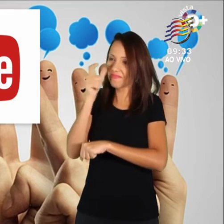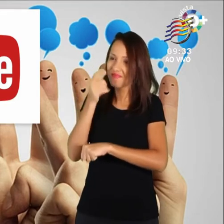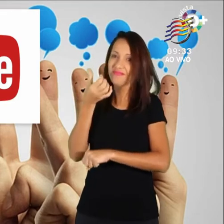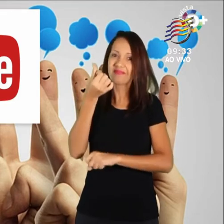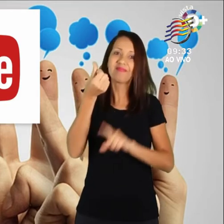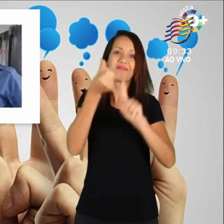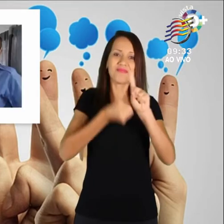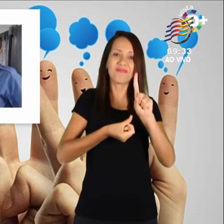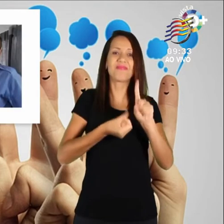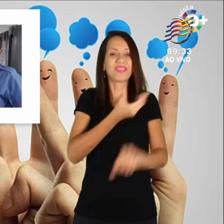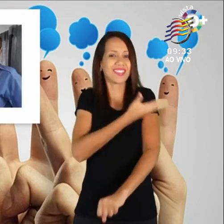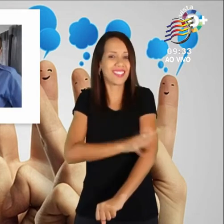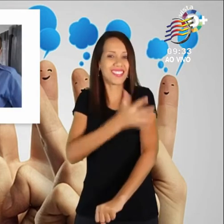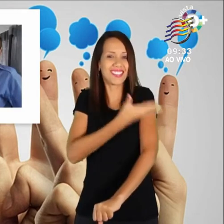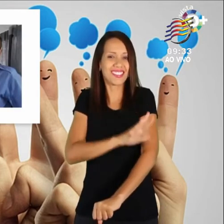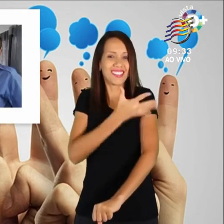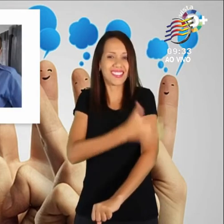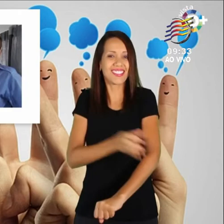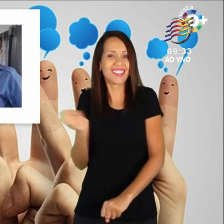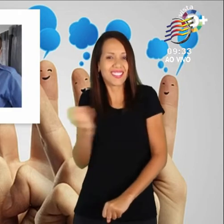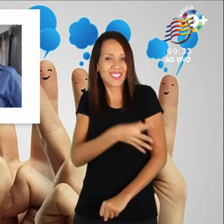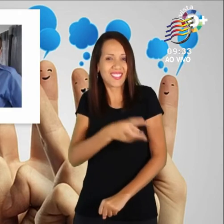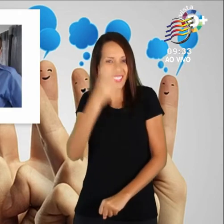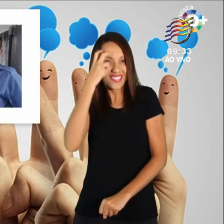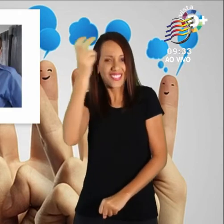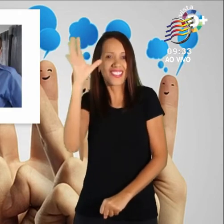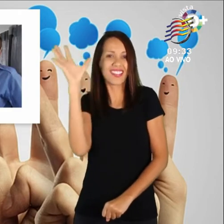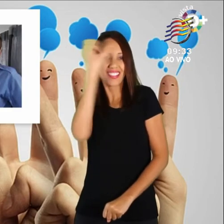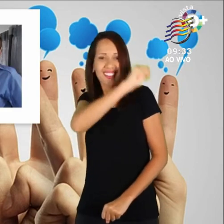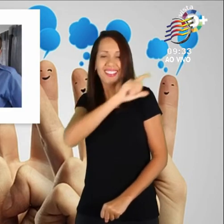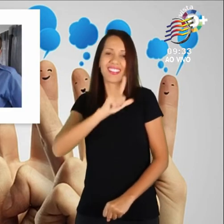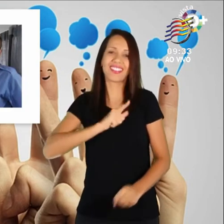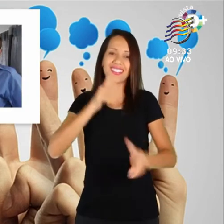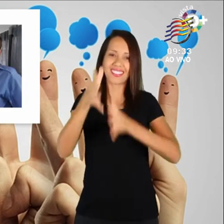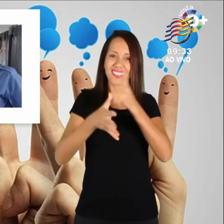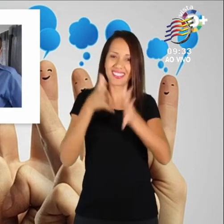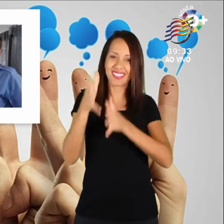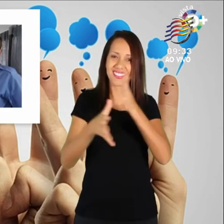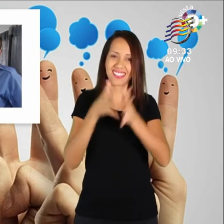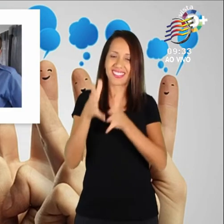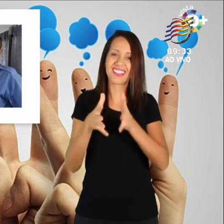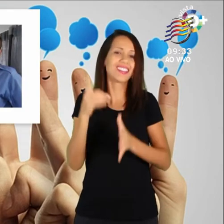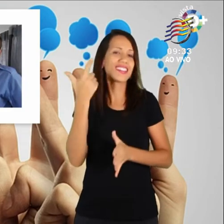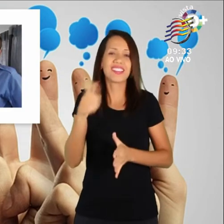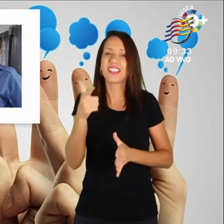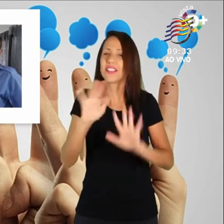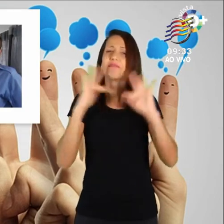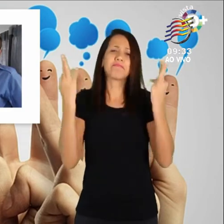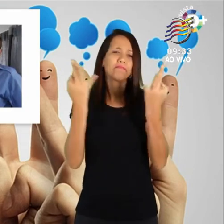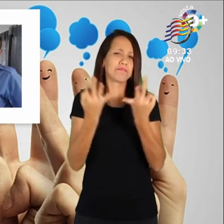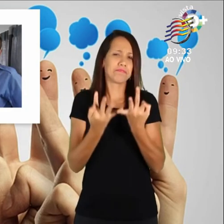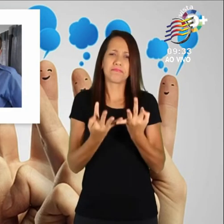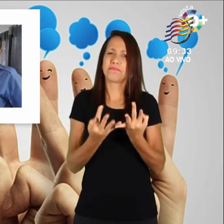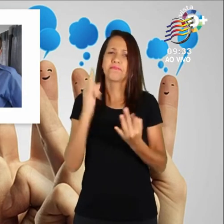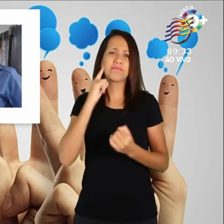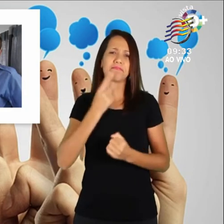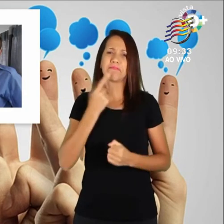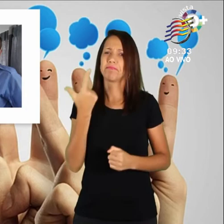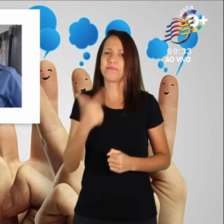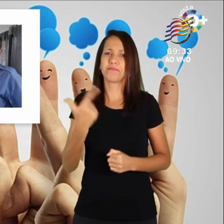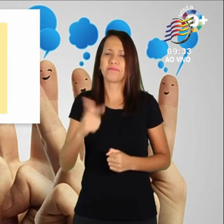novo conhecimento no ambiente de trabalho. Ele não tem entes queridos surdos, então